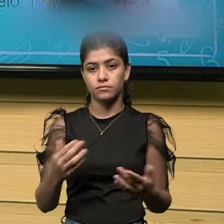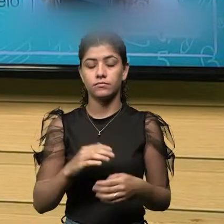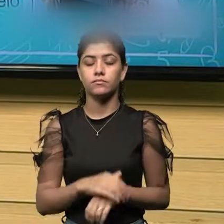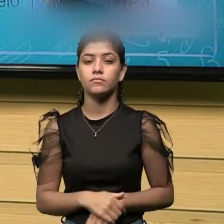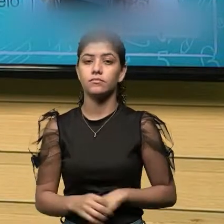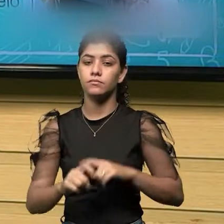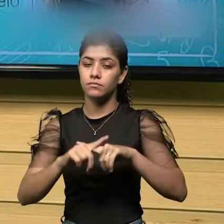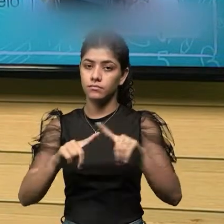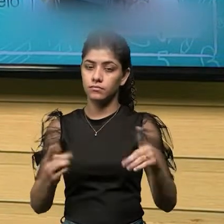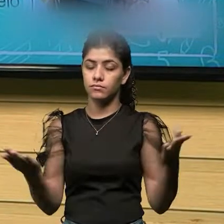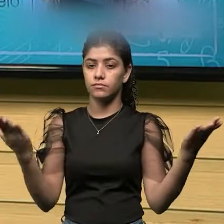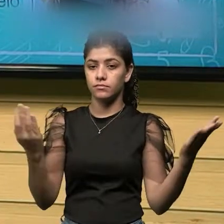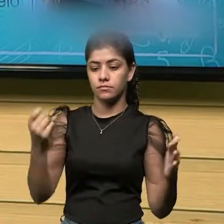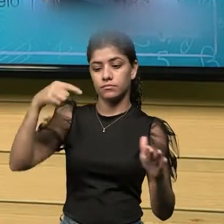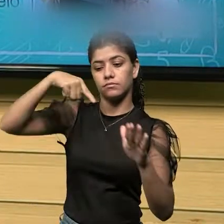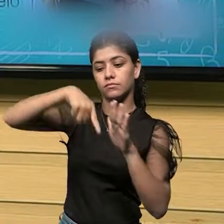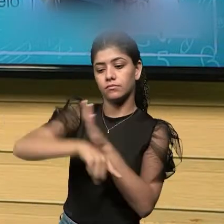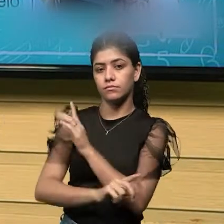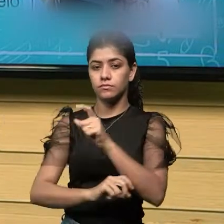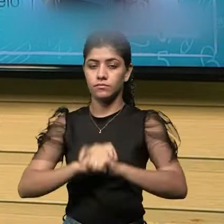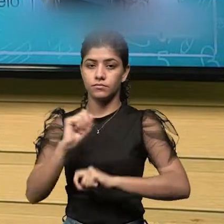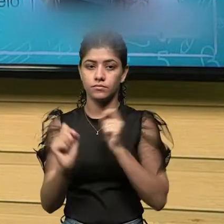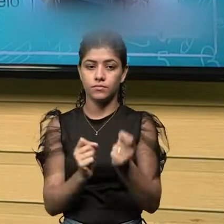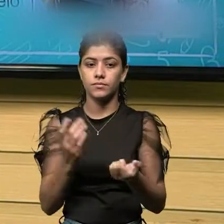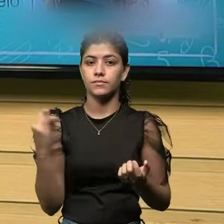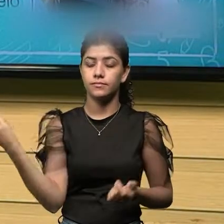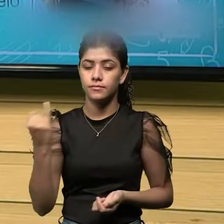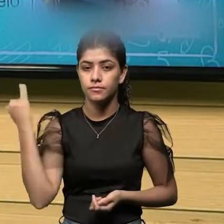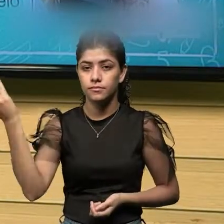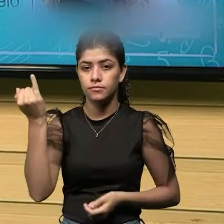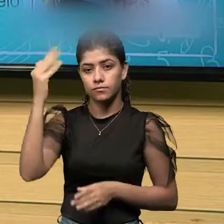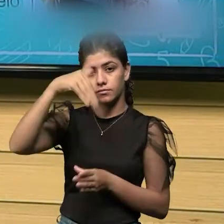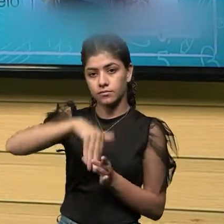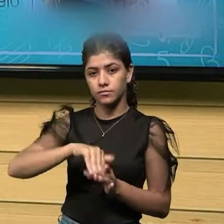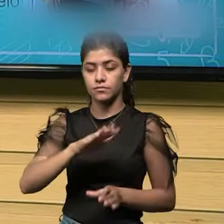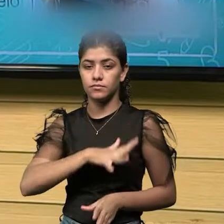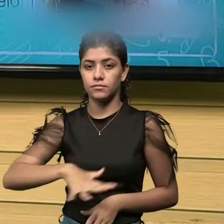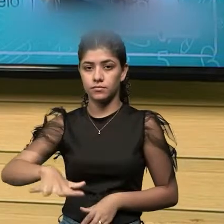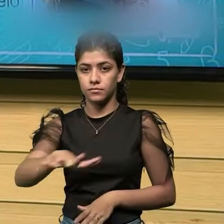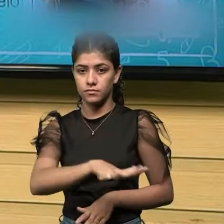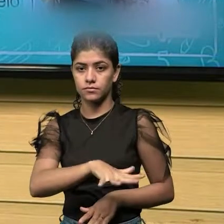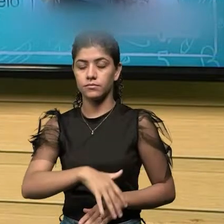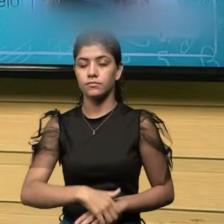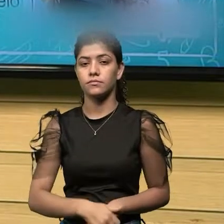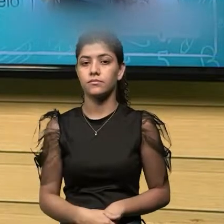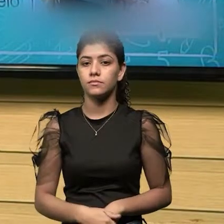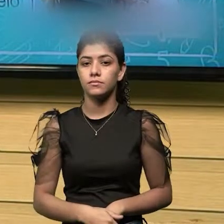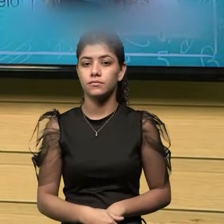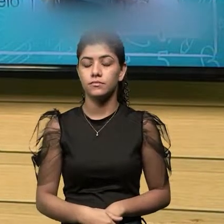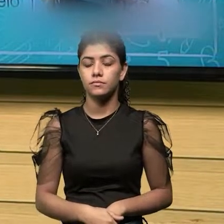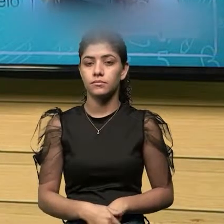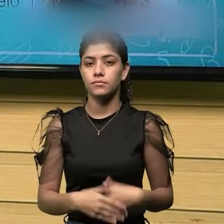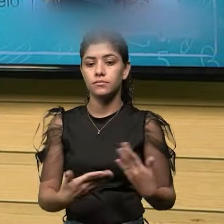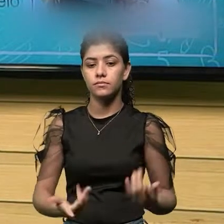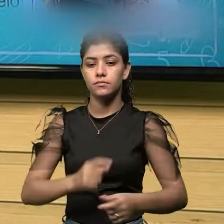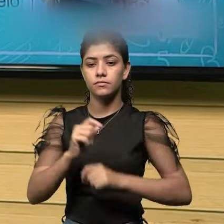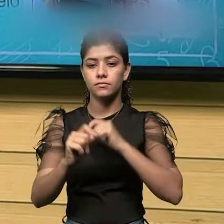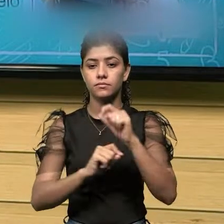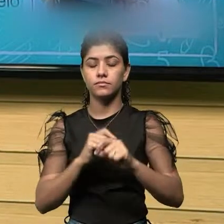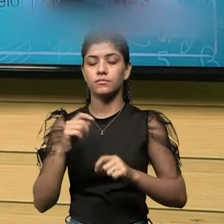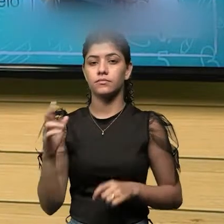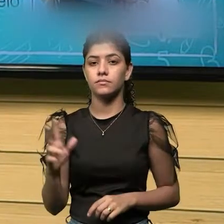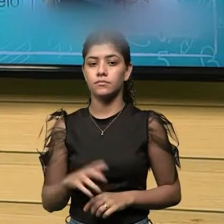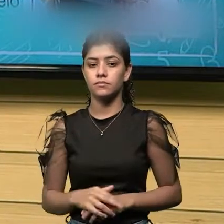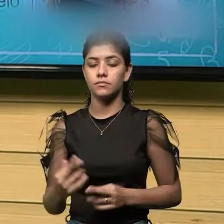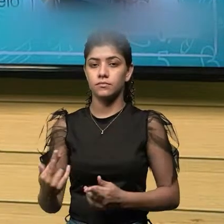mas vamos nos aprofundar naqueles que mais importam dentro da nossa área. Então, ele é responsável